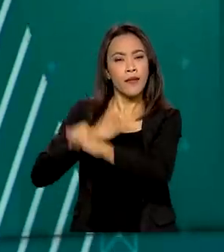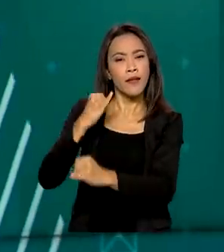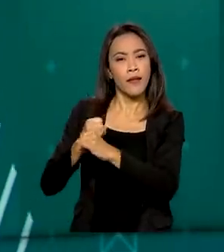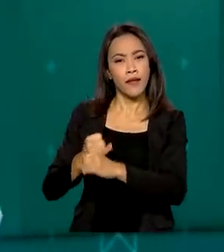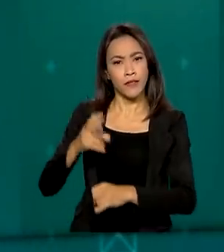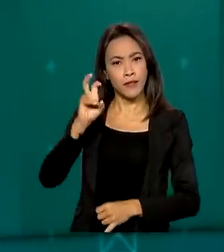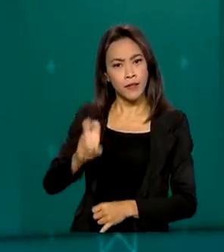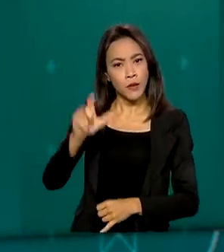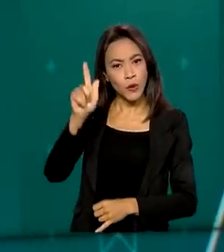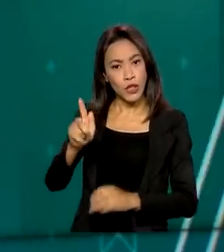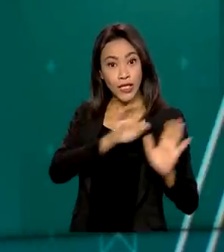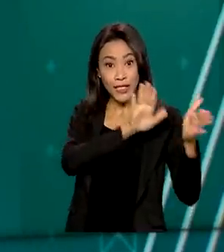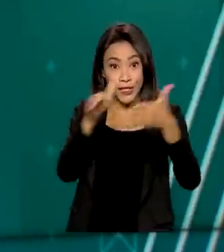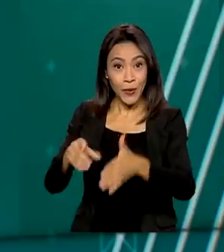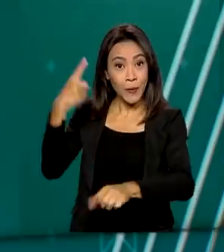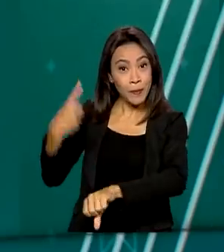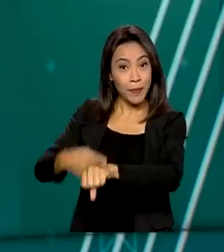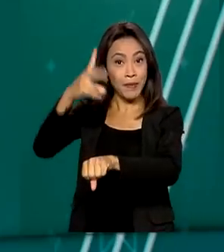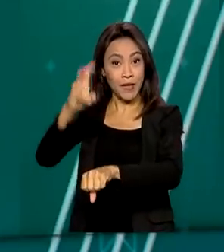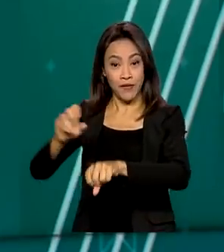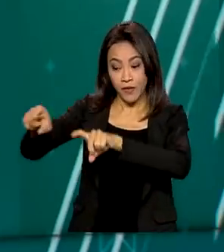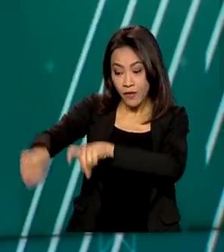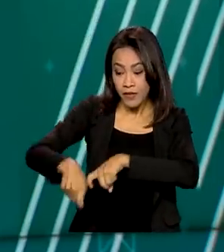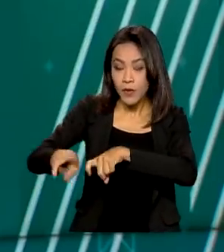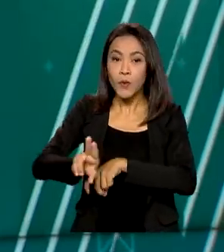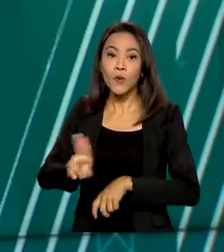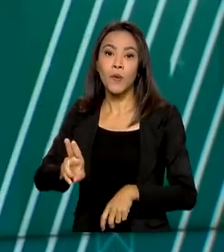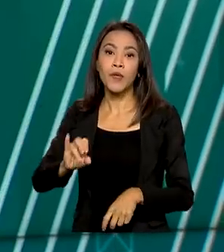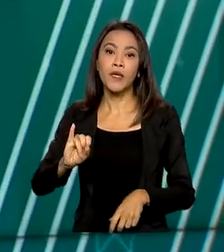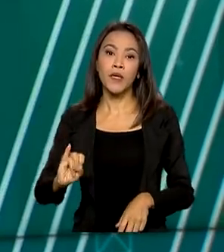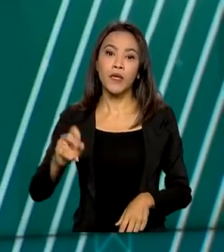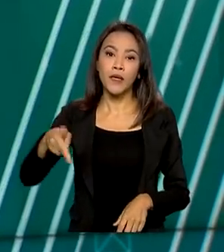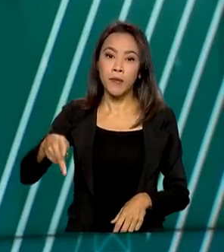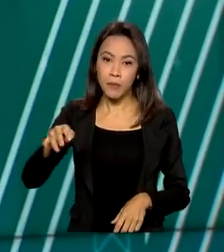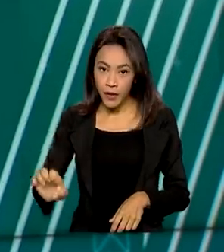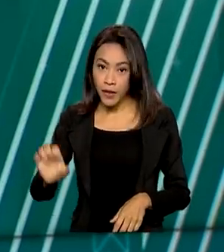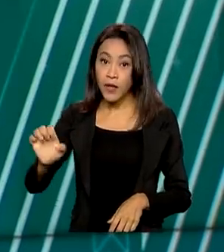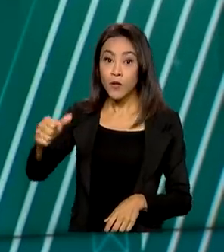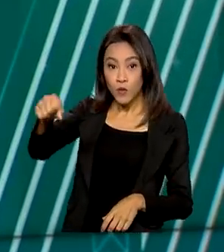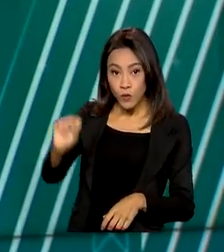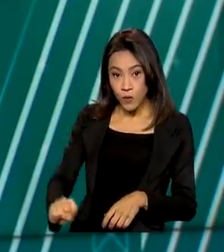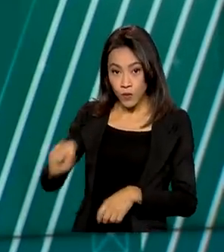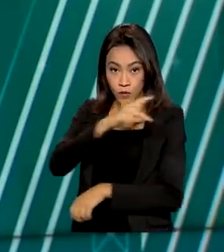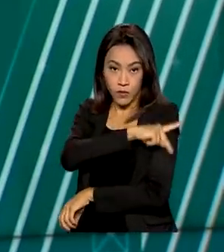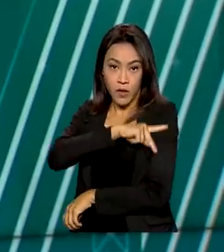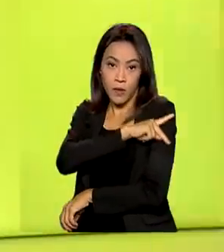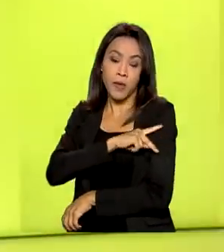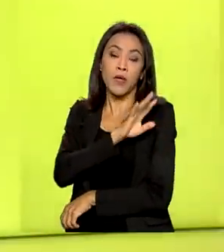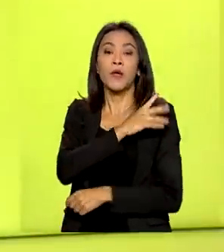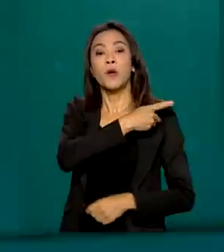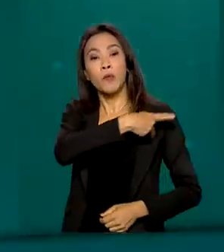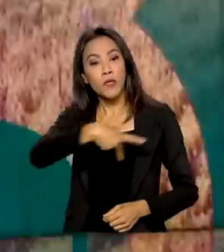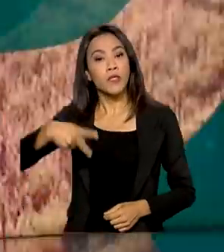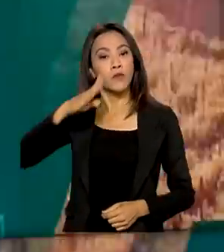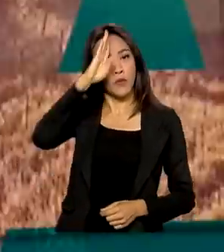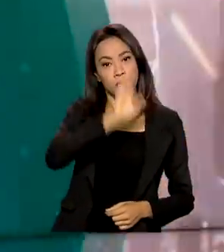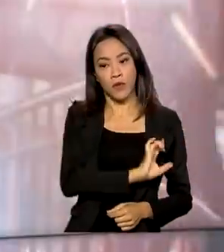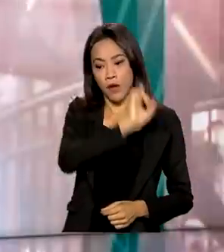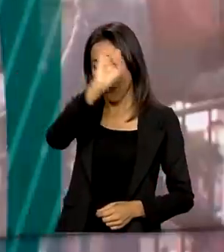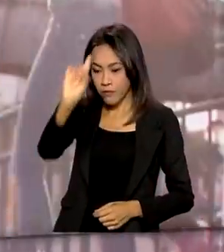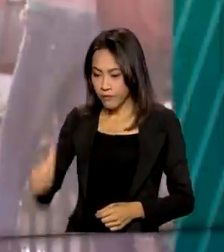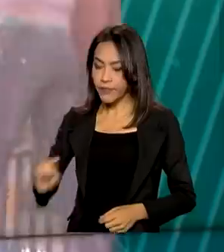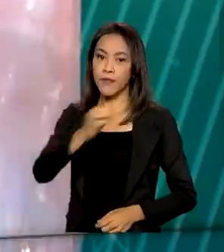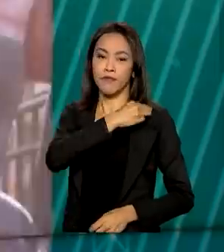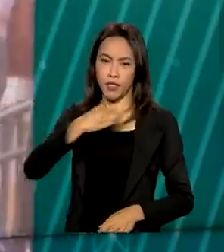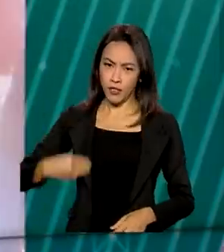vez numa propriedade rural. Na Fazenda IP, no sul do Piauí, o presidente Jair Bolsonaro e ministros participaram da cerimônia